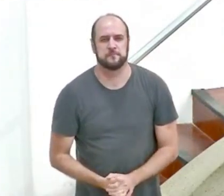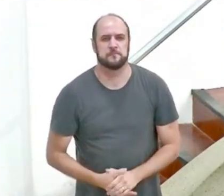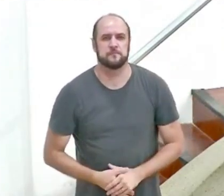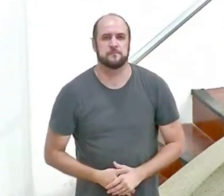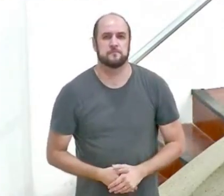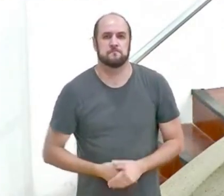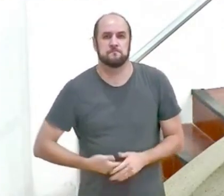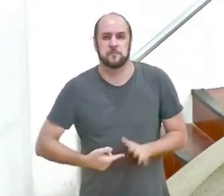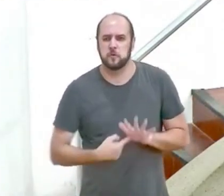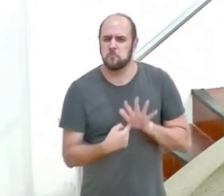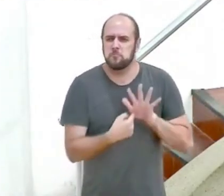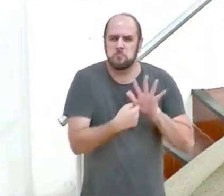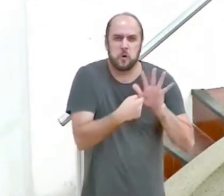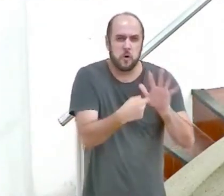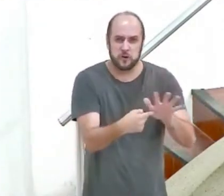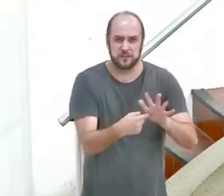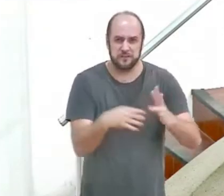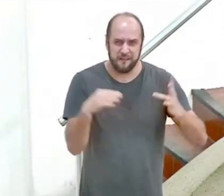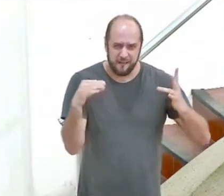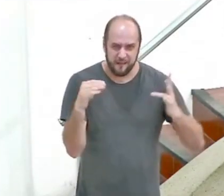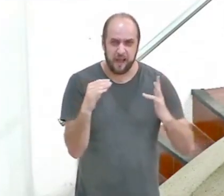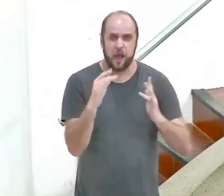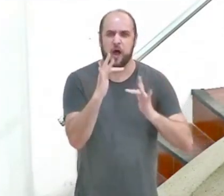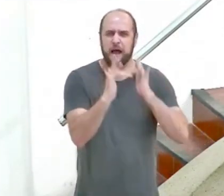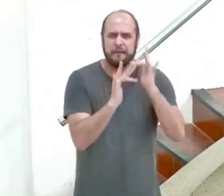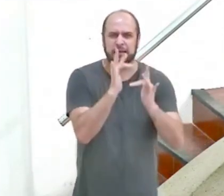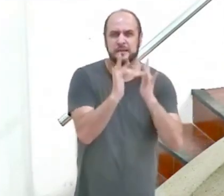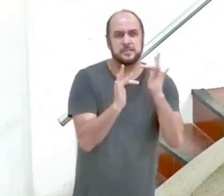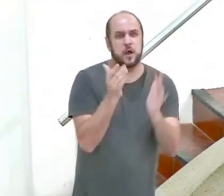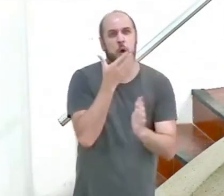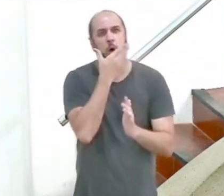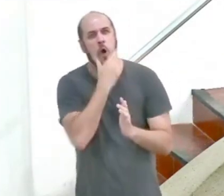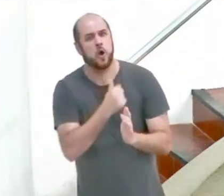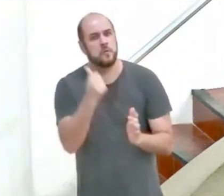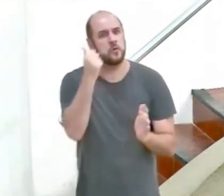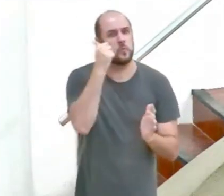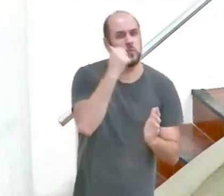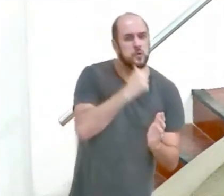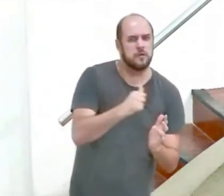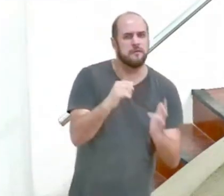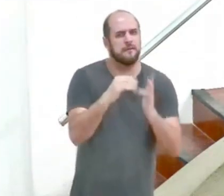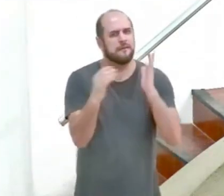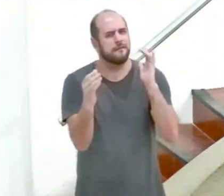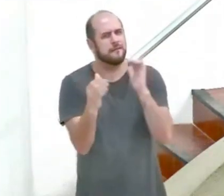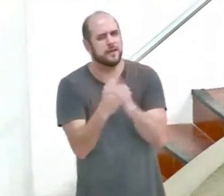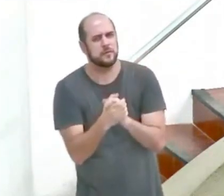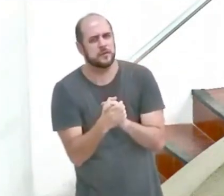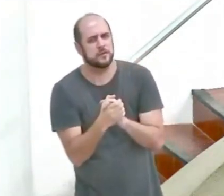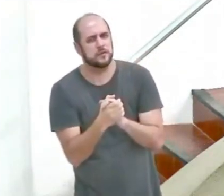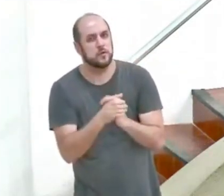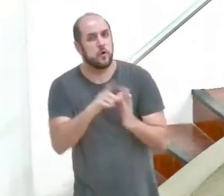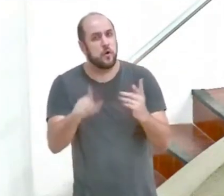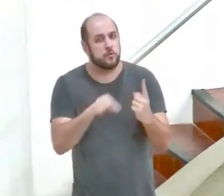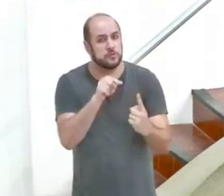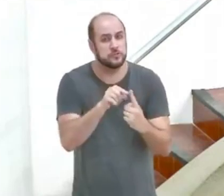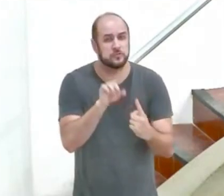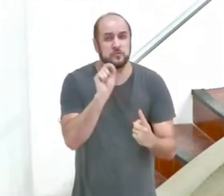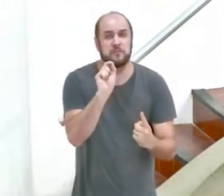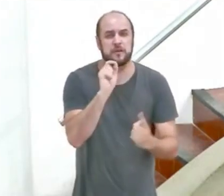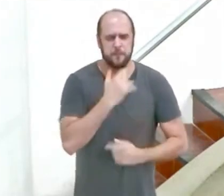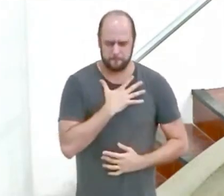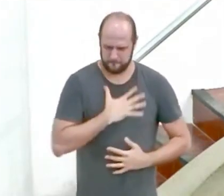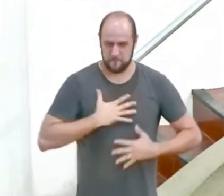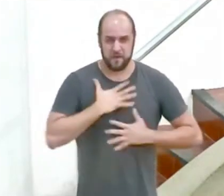É a expressão íntima da aliança conjugal, entre um homem e uma mulher, que visa ao prazer